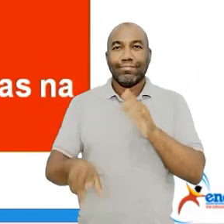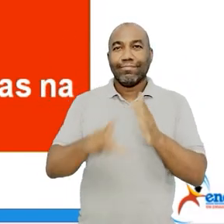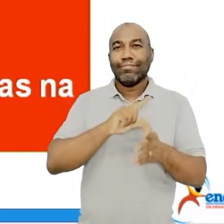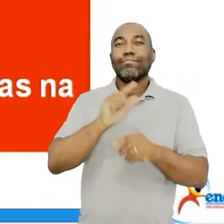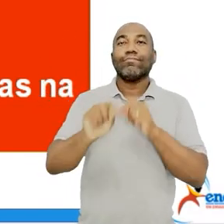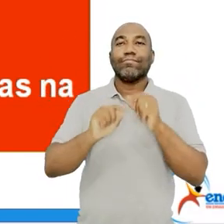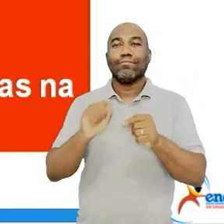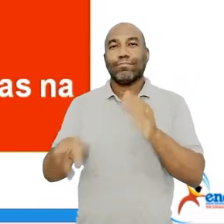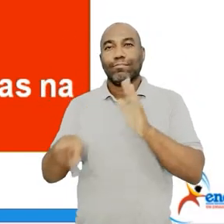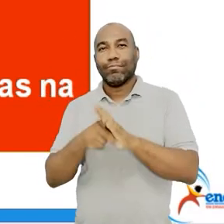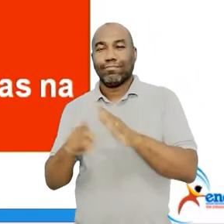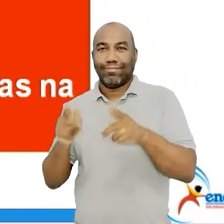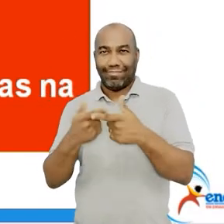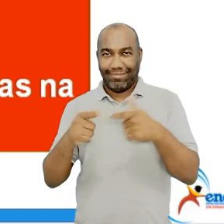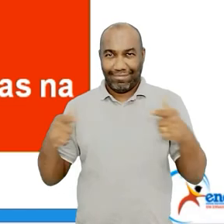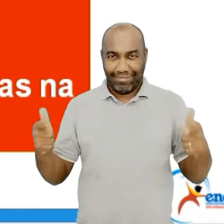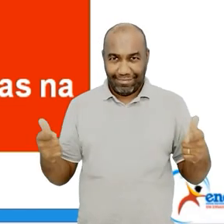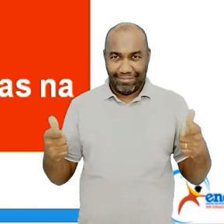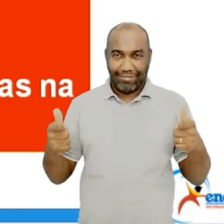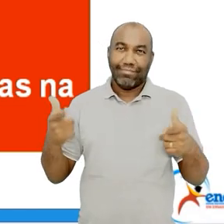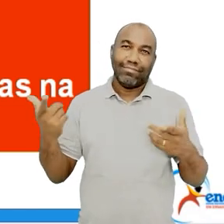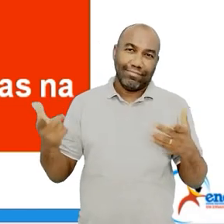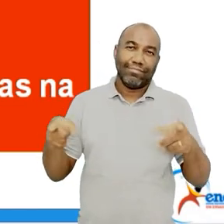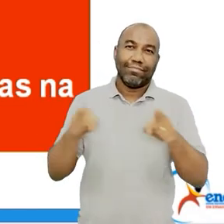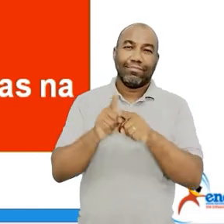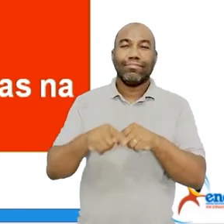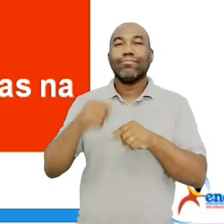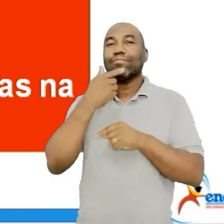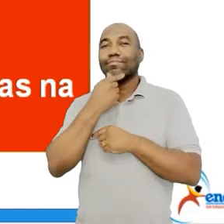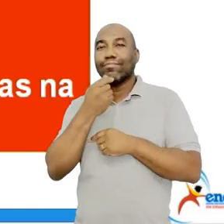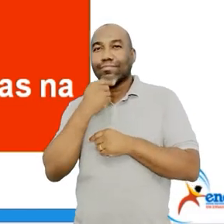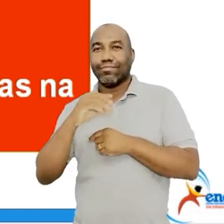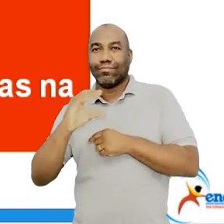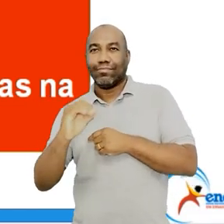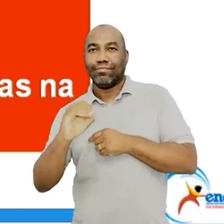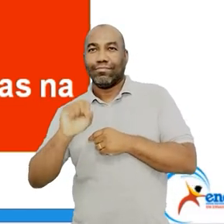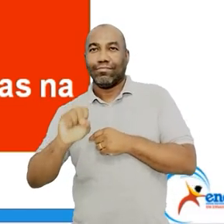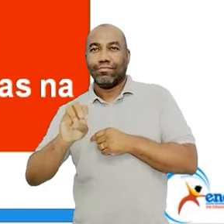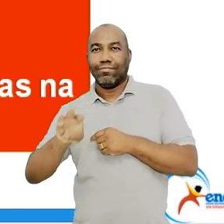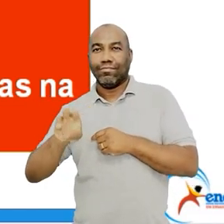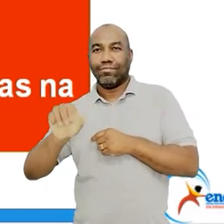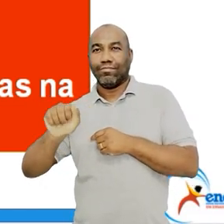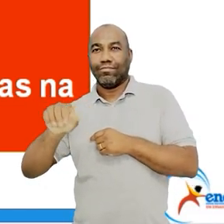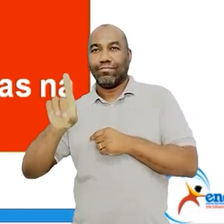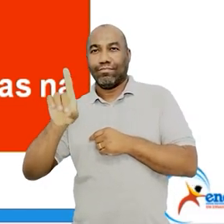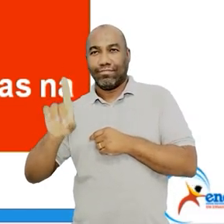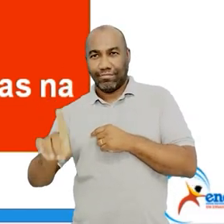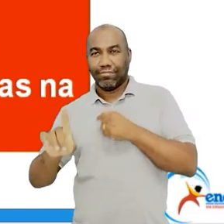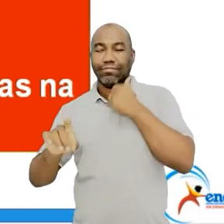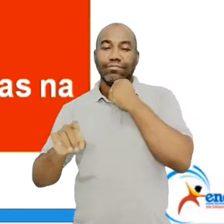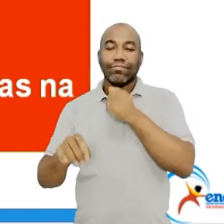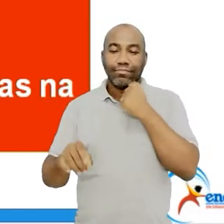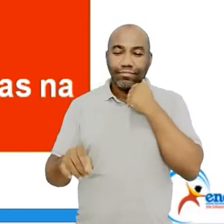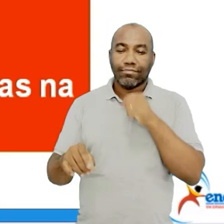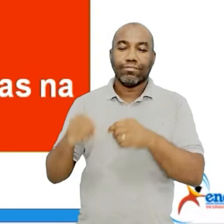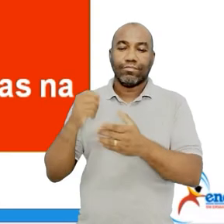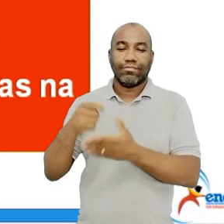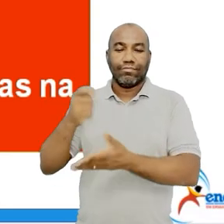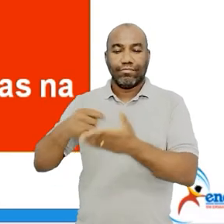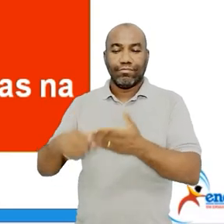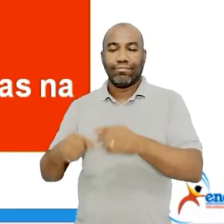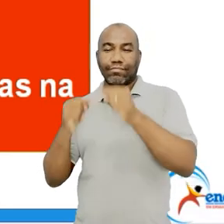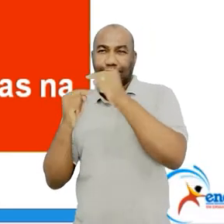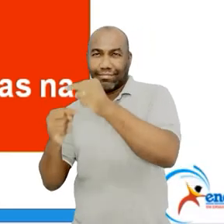de refazer a gramática e Oswaldo, ele vai ter o chamado Poema Pílula. São poemas bem